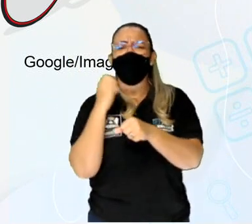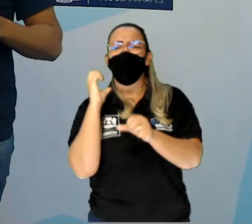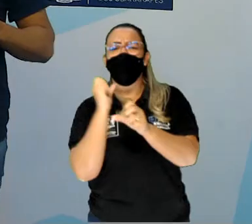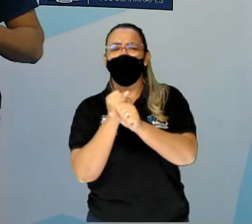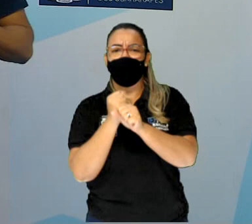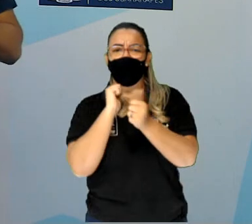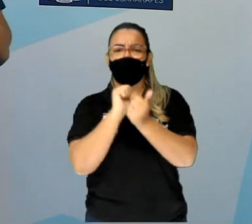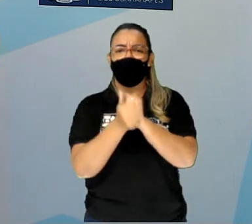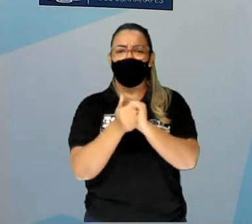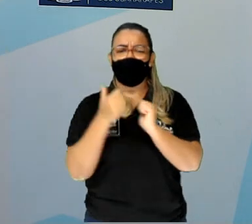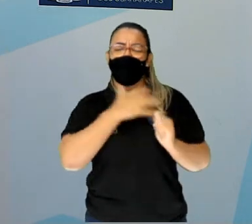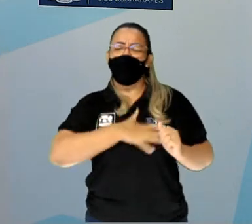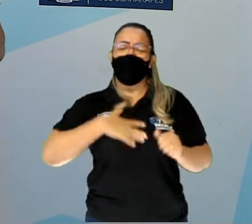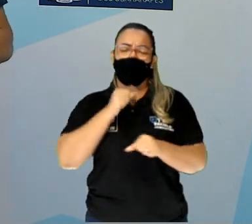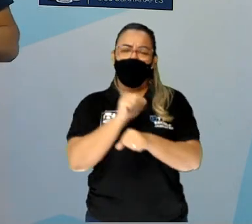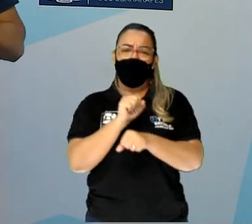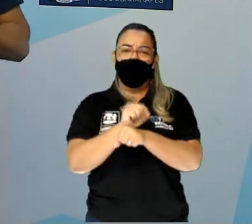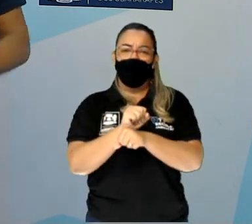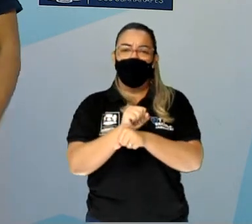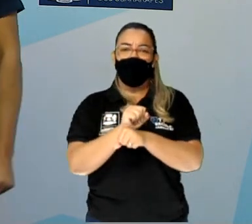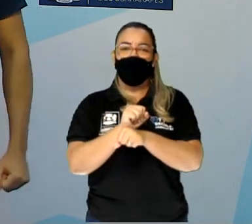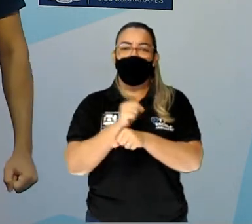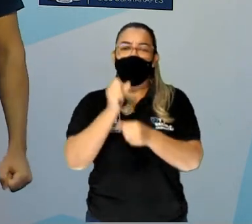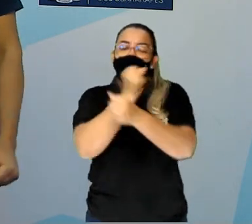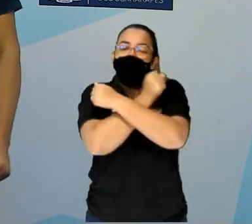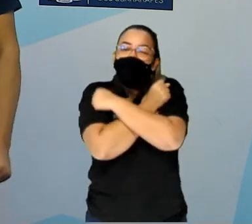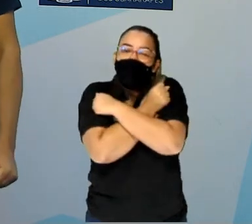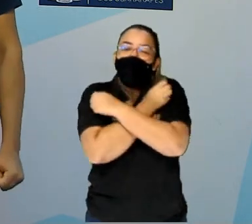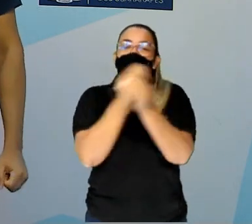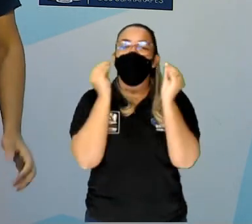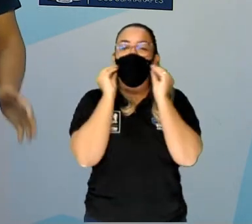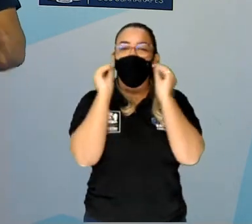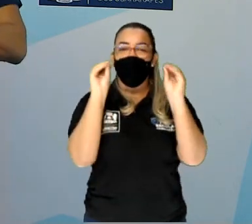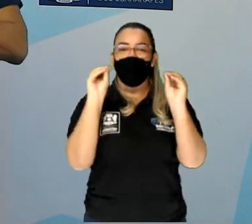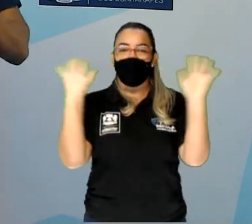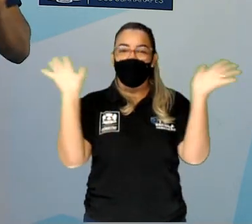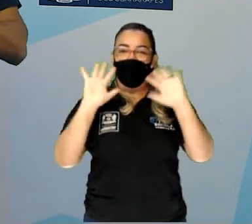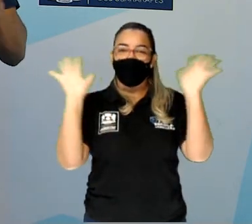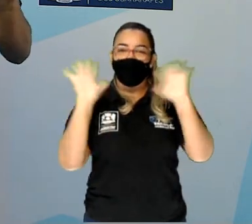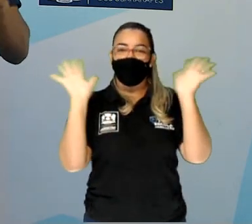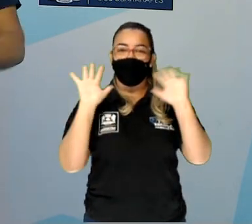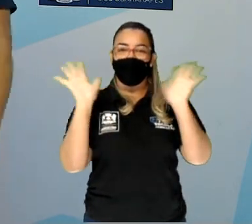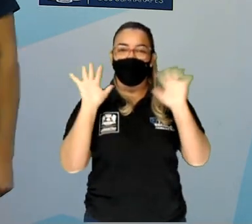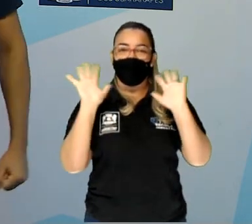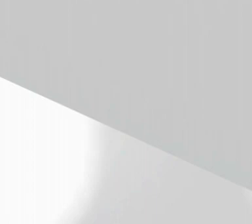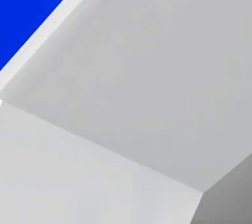espero que vocês tenham gostado da aula. Um forte abraço virtual e até a próxima!